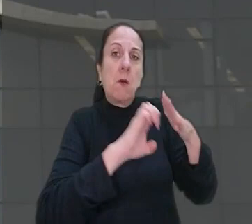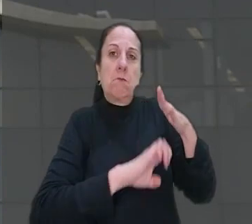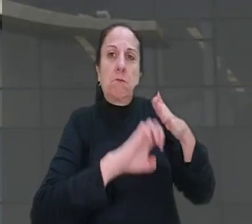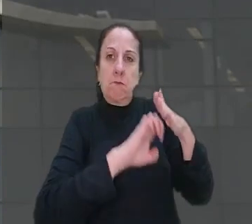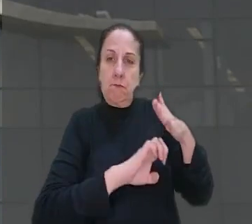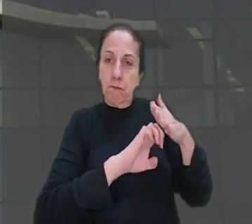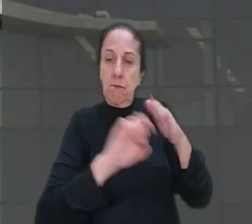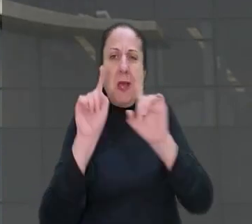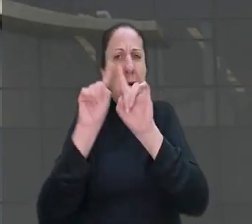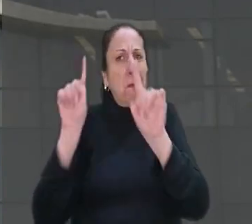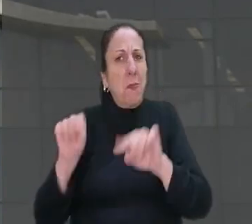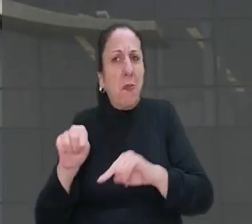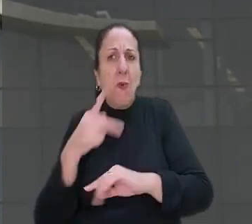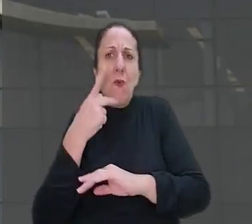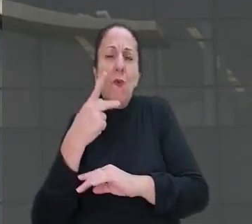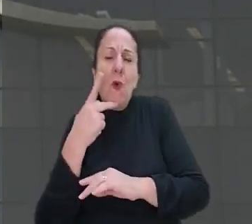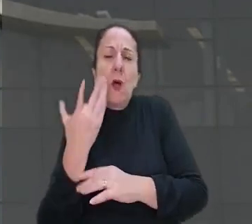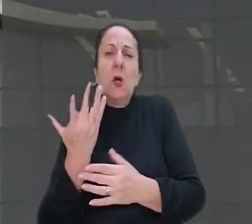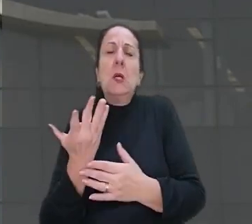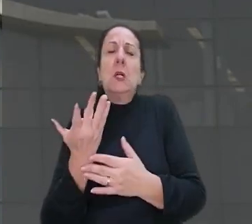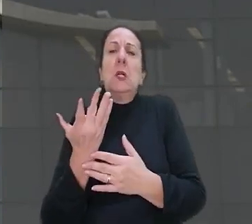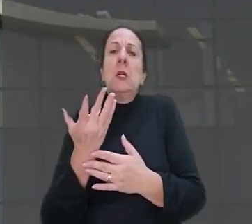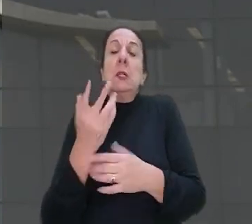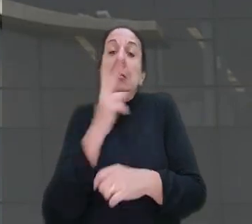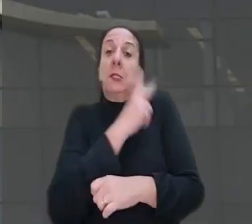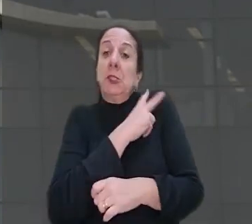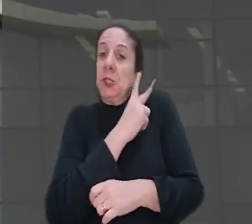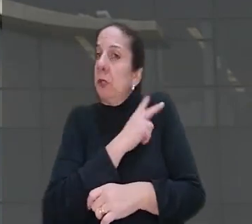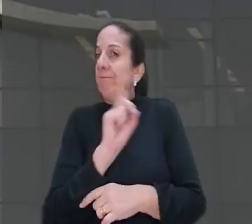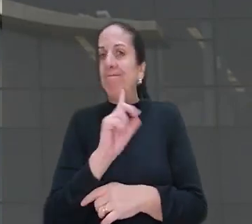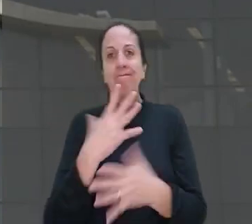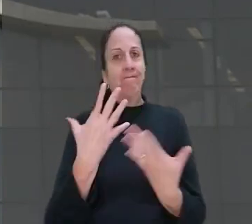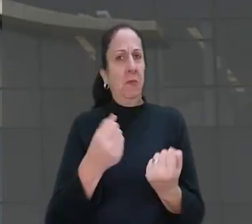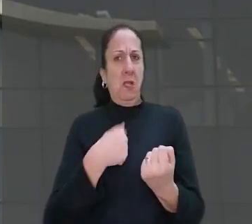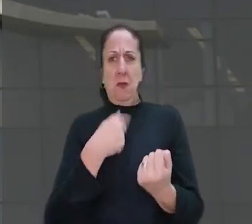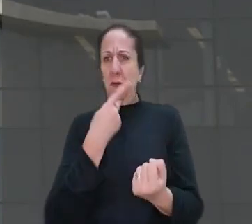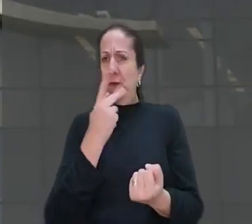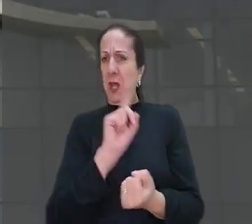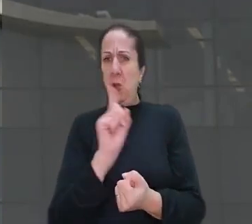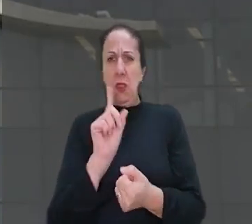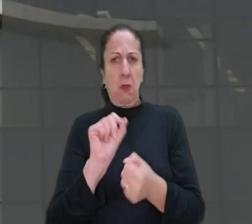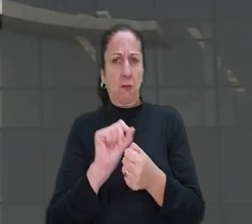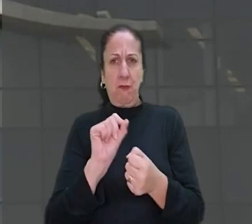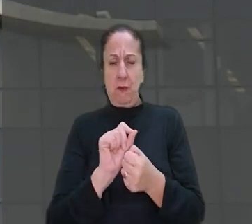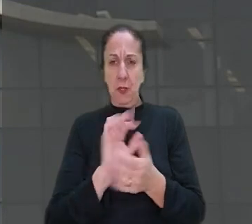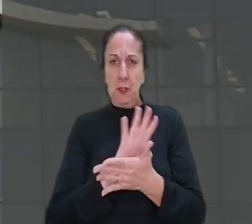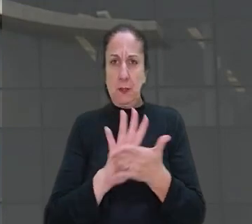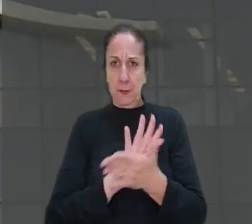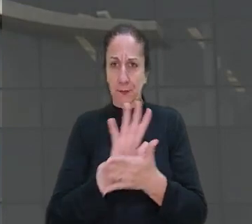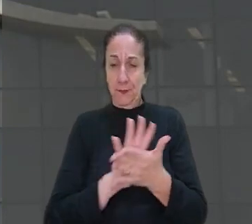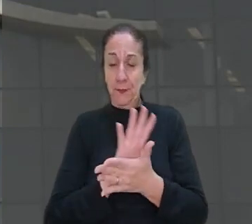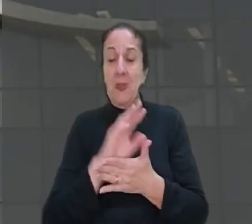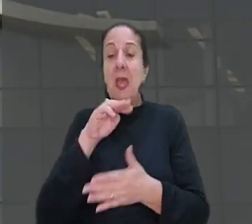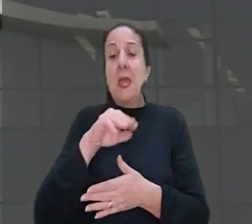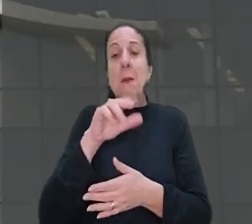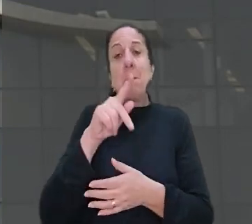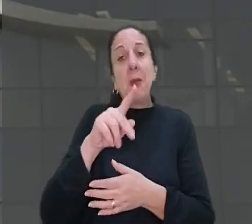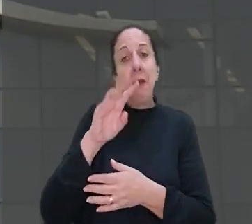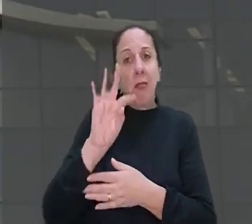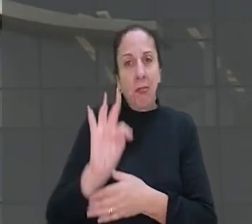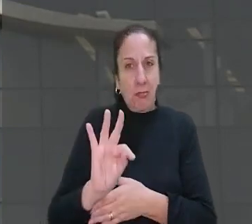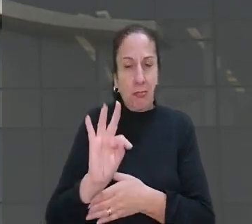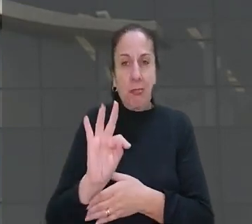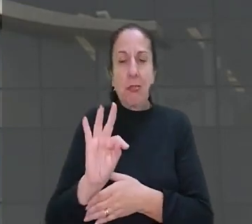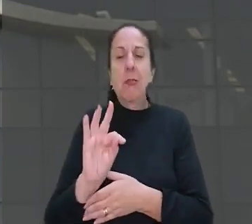da empresa. A empregadora disse que apurou as denúncias e que o chefe negou o assédio. Na ação civil pública, o MPT,